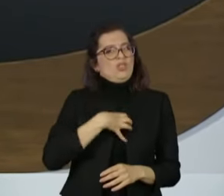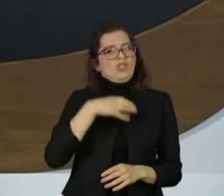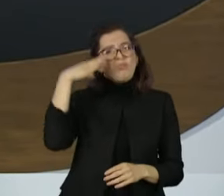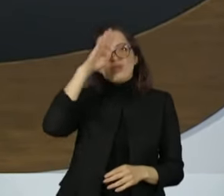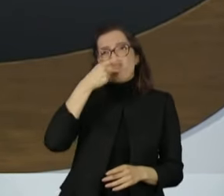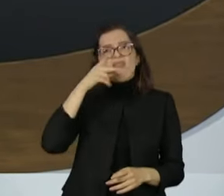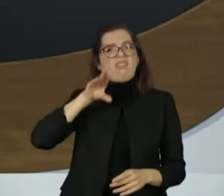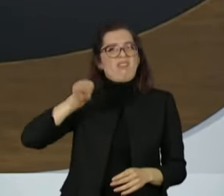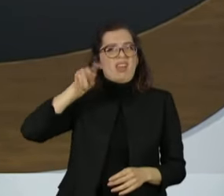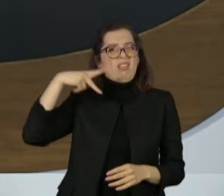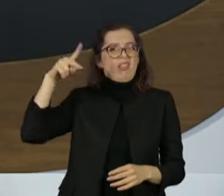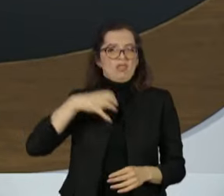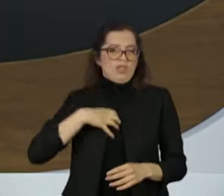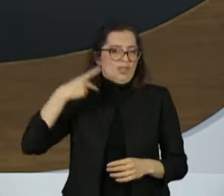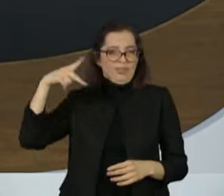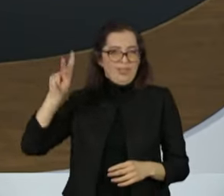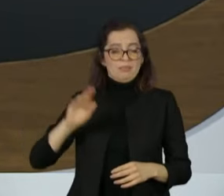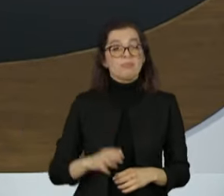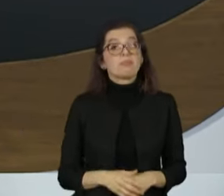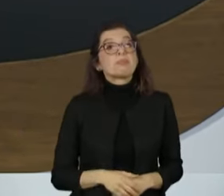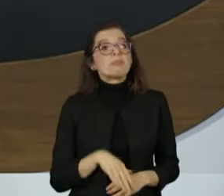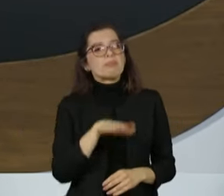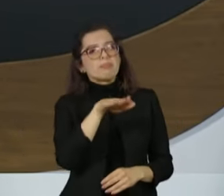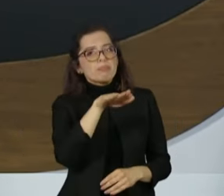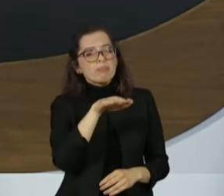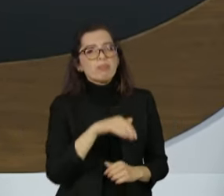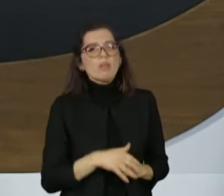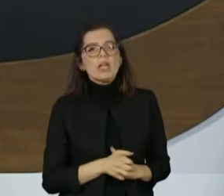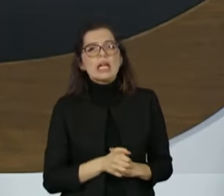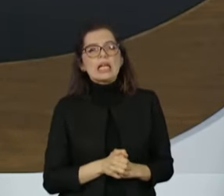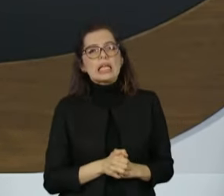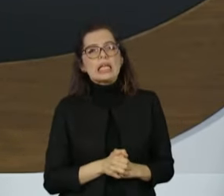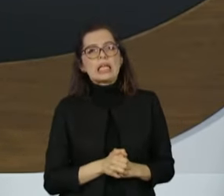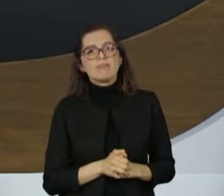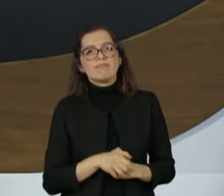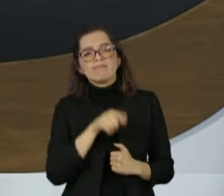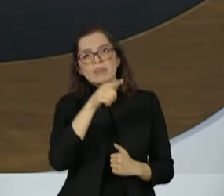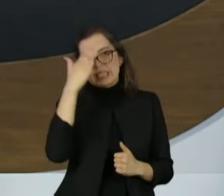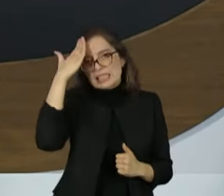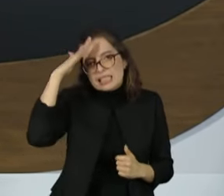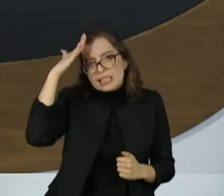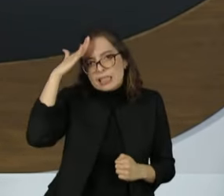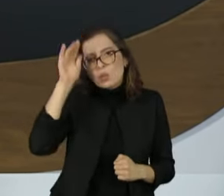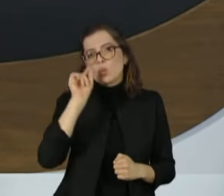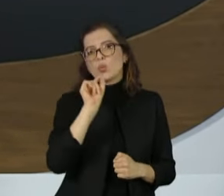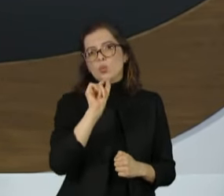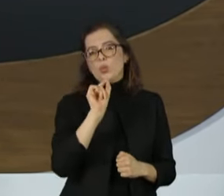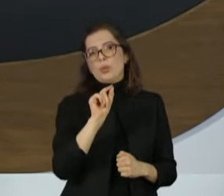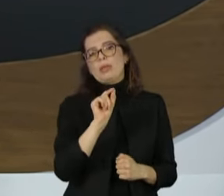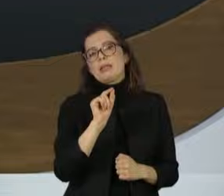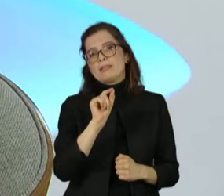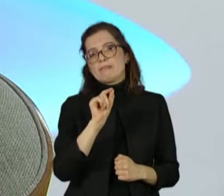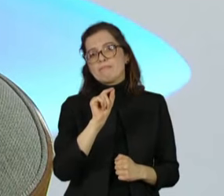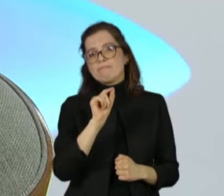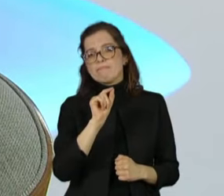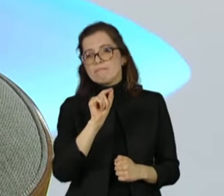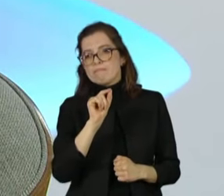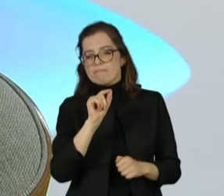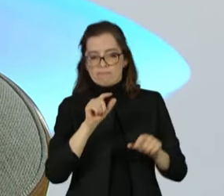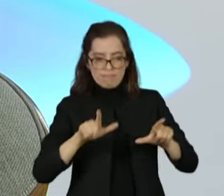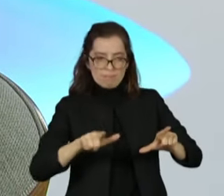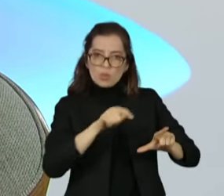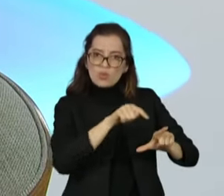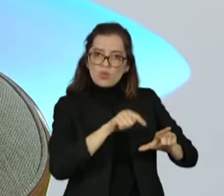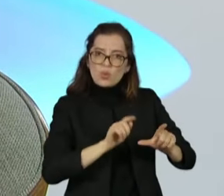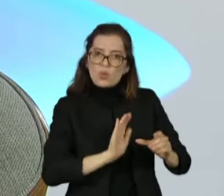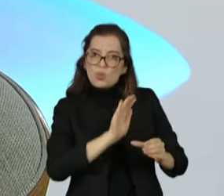ainda em relação a isso, senadora, esse entendimento de que seria possível quebrar o sigilo do voto a partir da